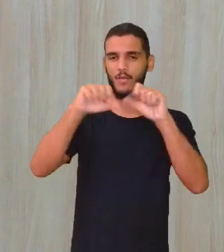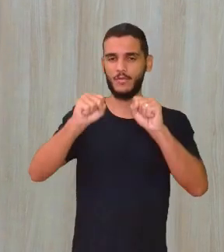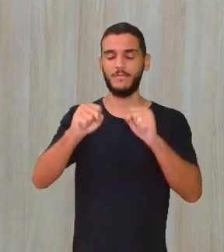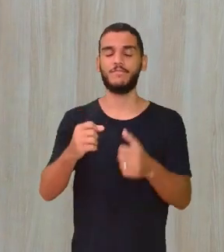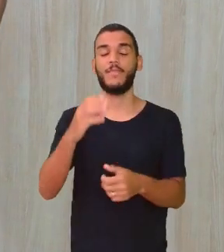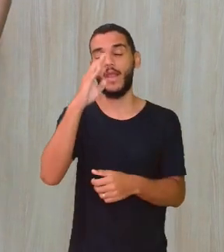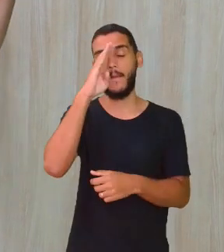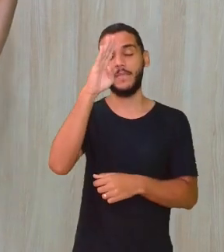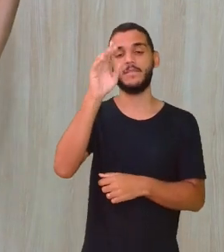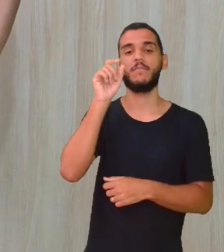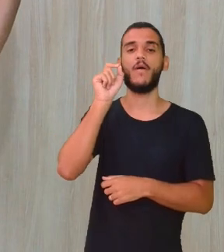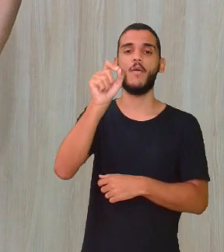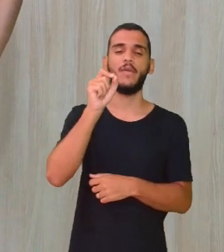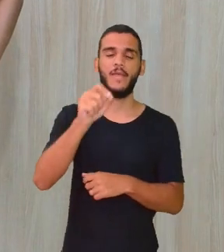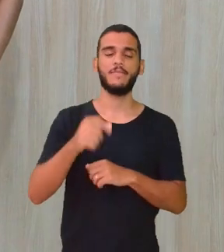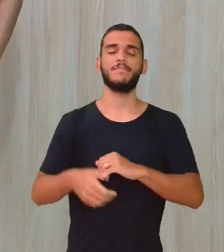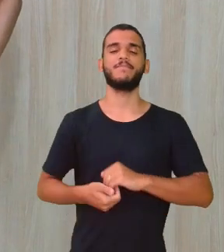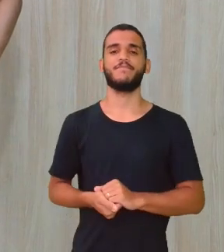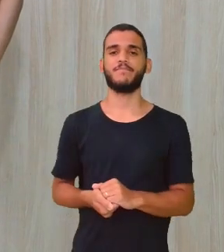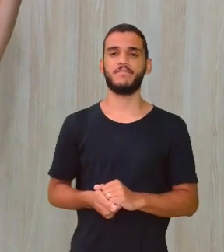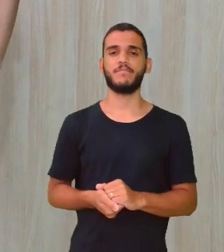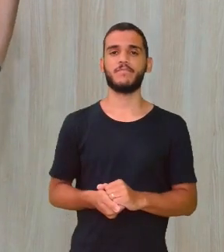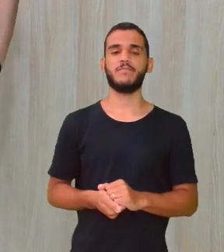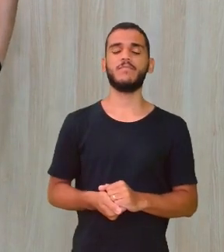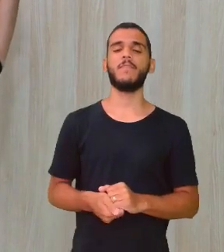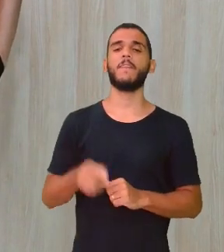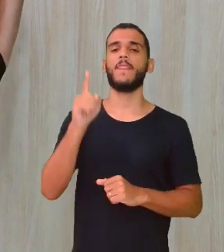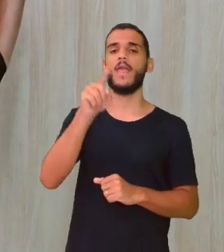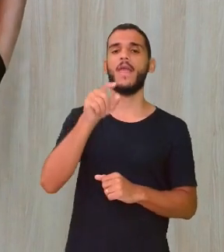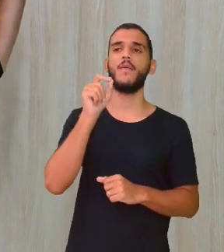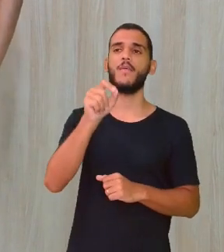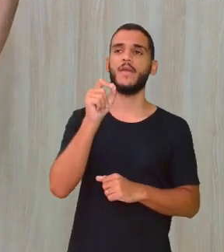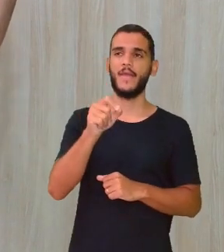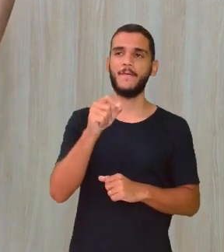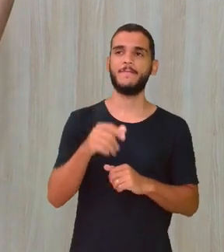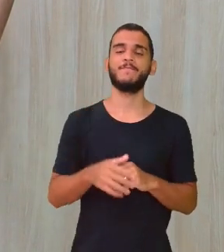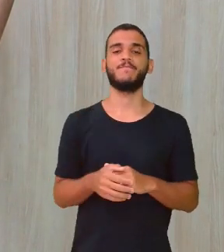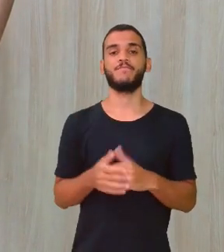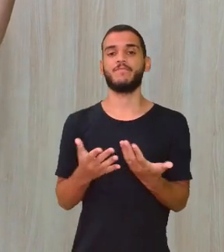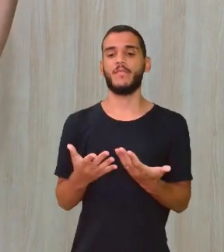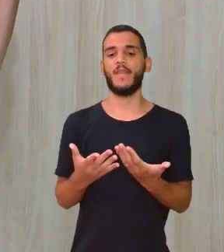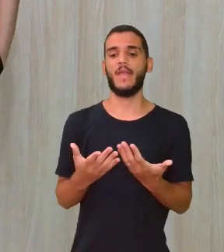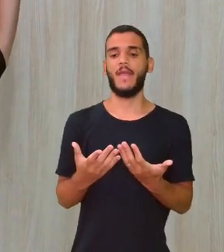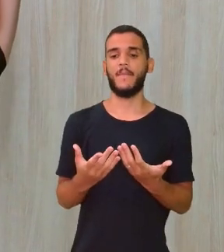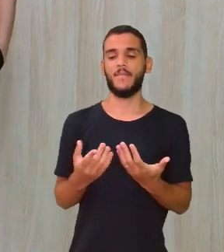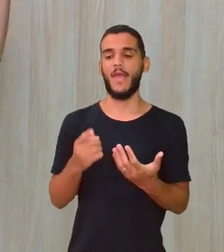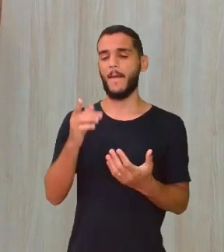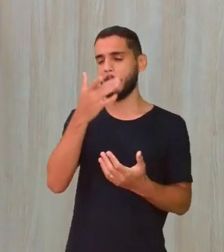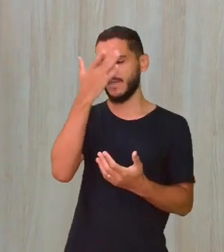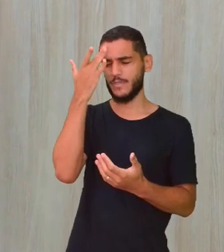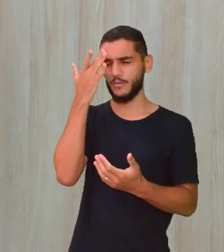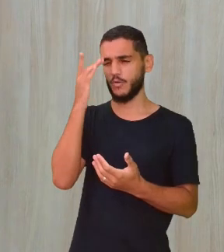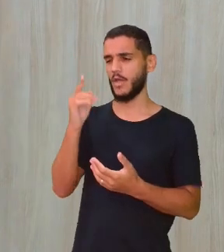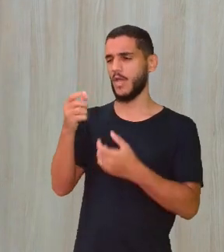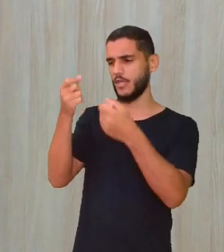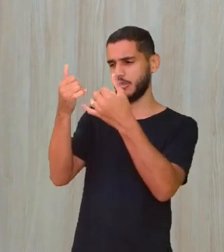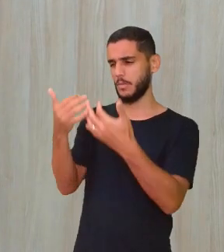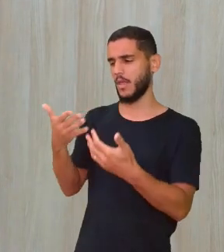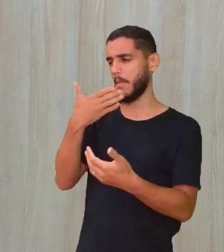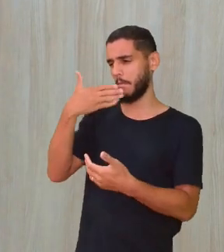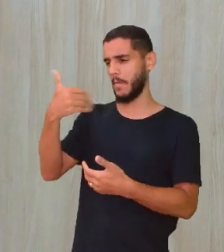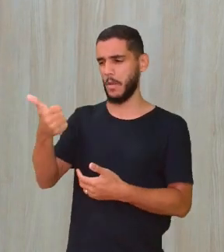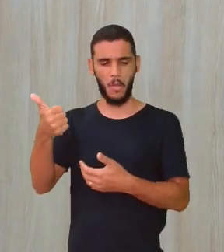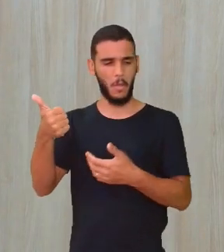consequência do preconceito linguístico é a acentuação dos outros preconceitos. Porque está tudo